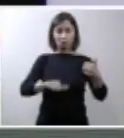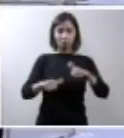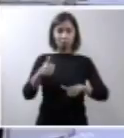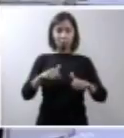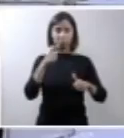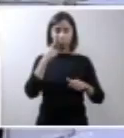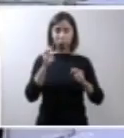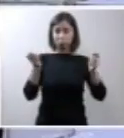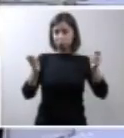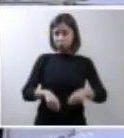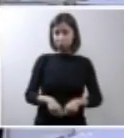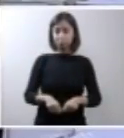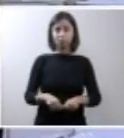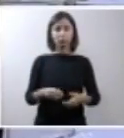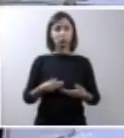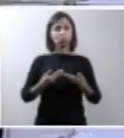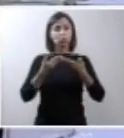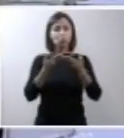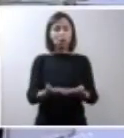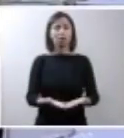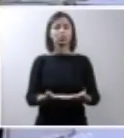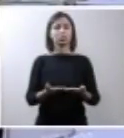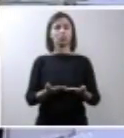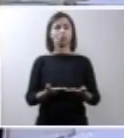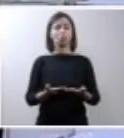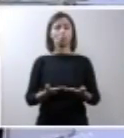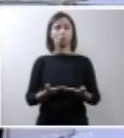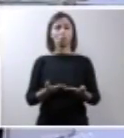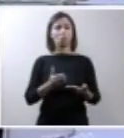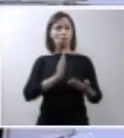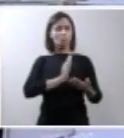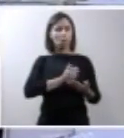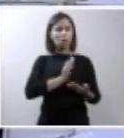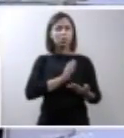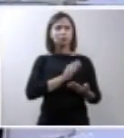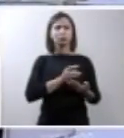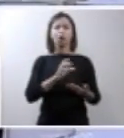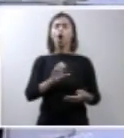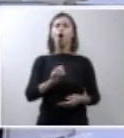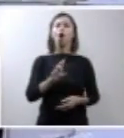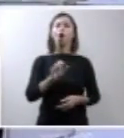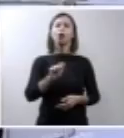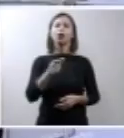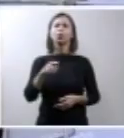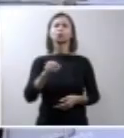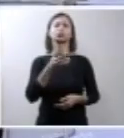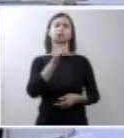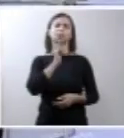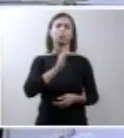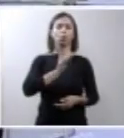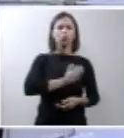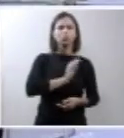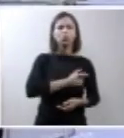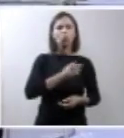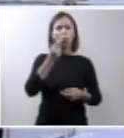possibilidade de doação de órgãos de bebês anencefalos e com a necessidade de cumprir uma exigência da